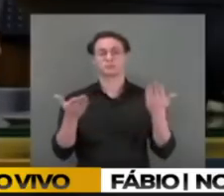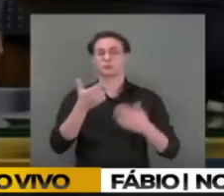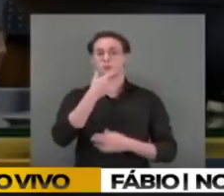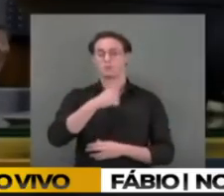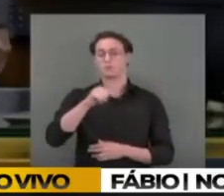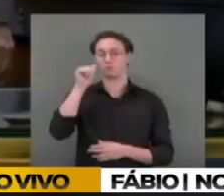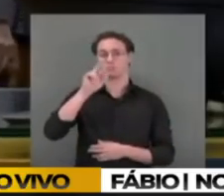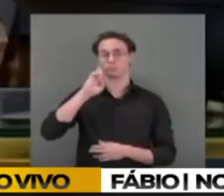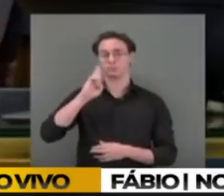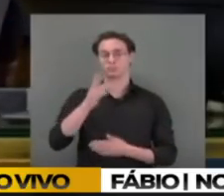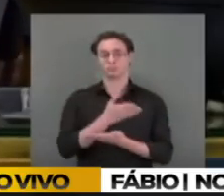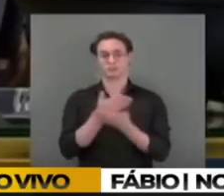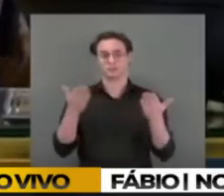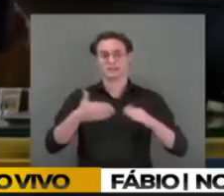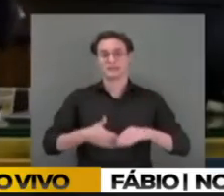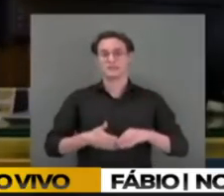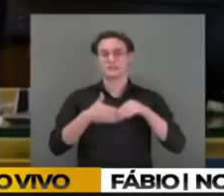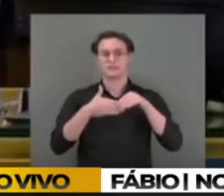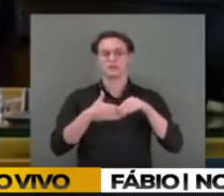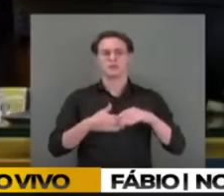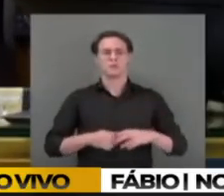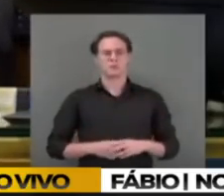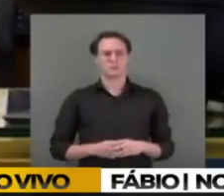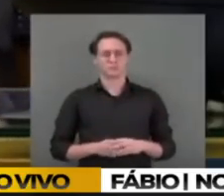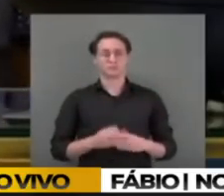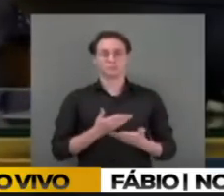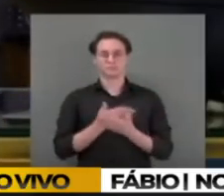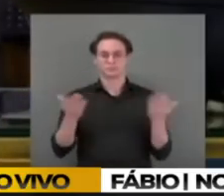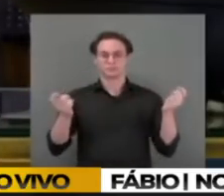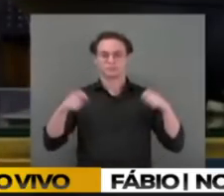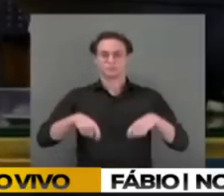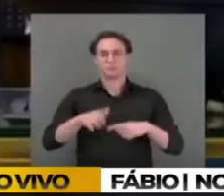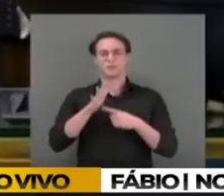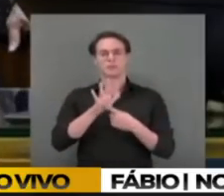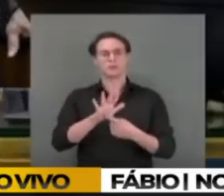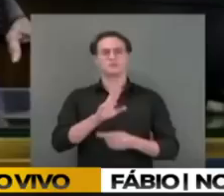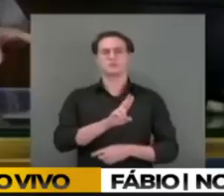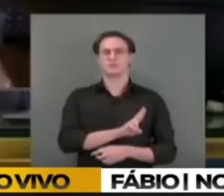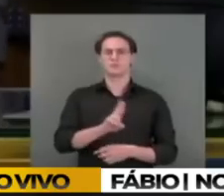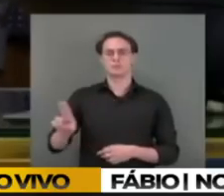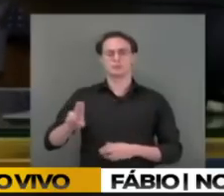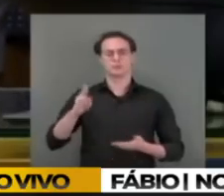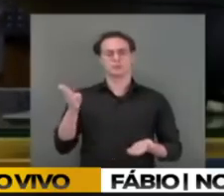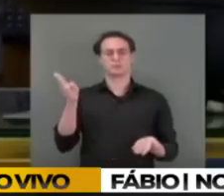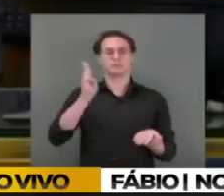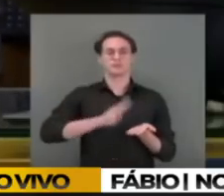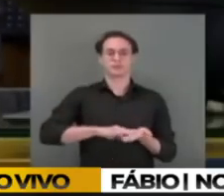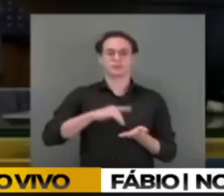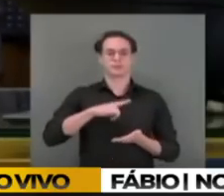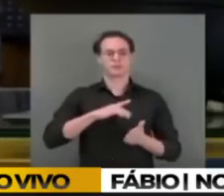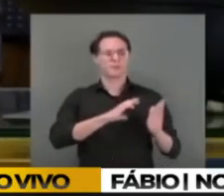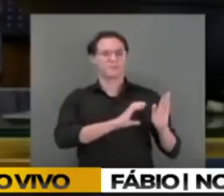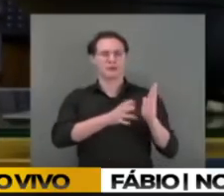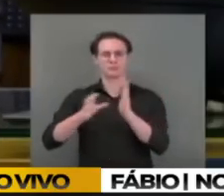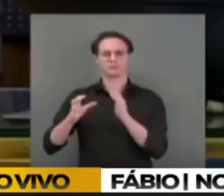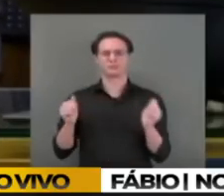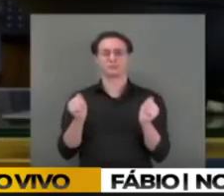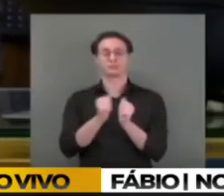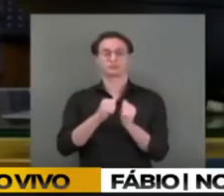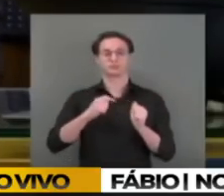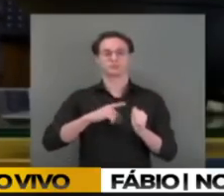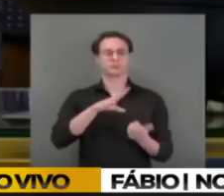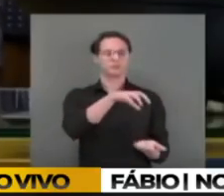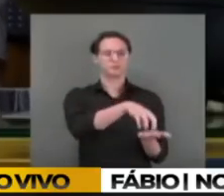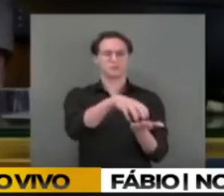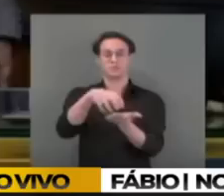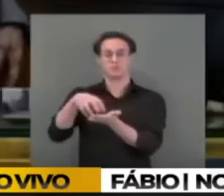e senhoras líderes que indiquem os nomes dos membros dos partidos e blocos para